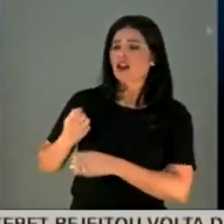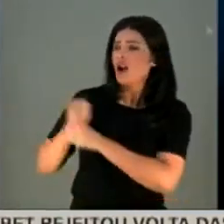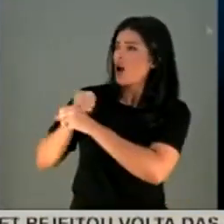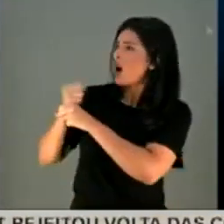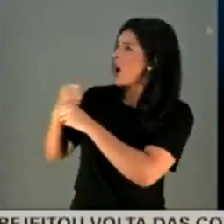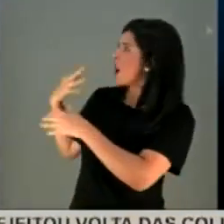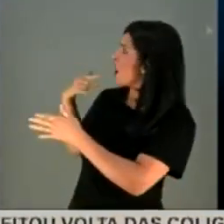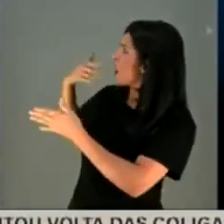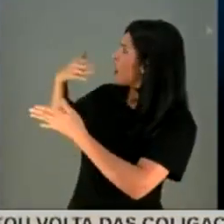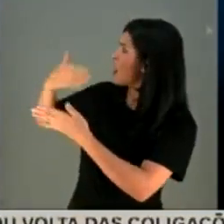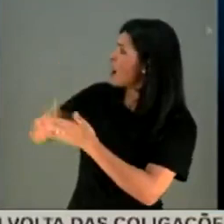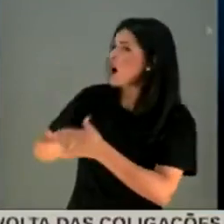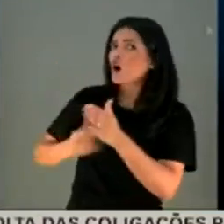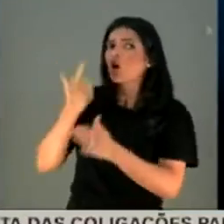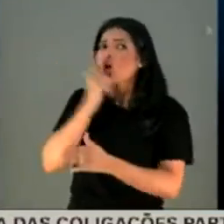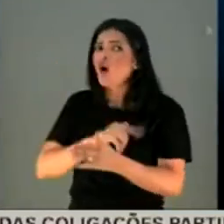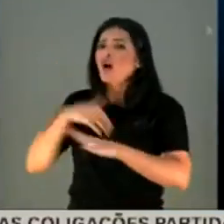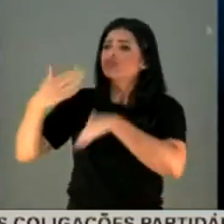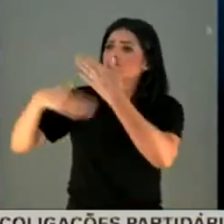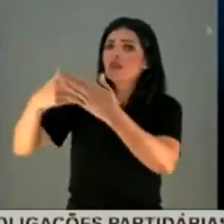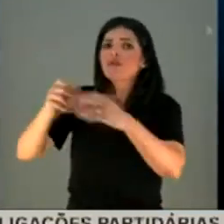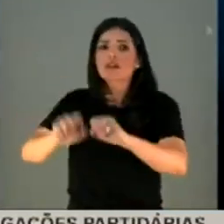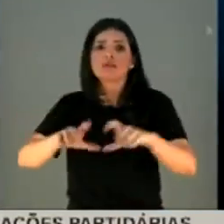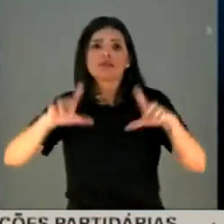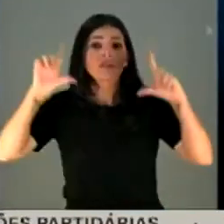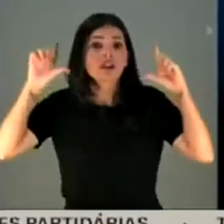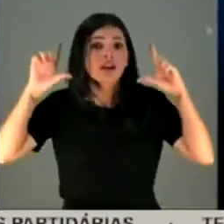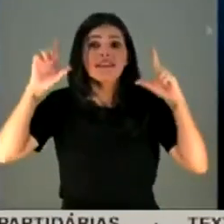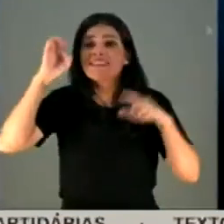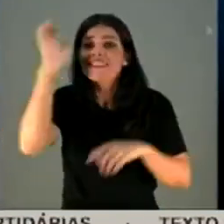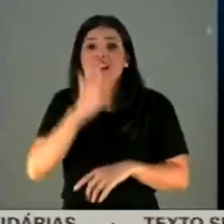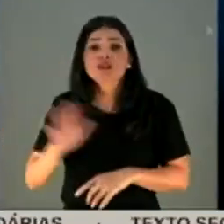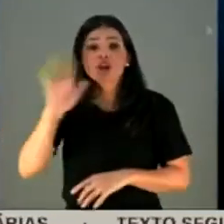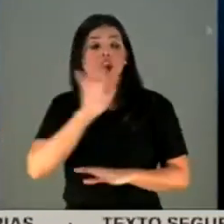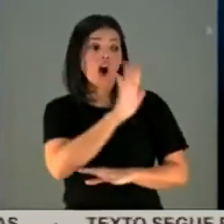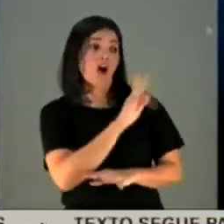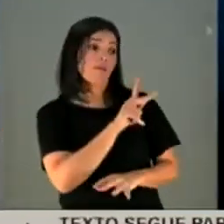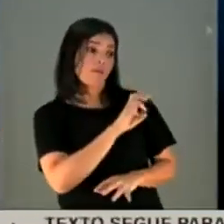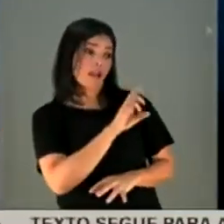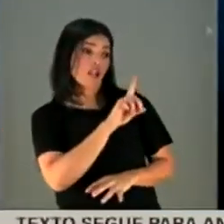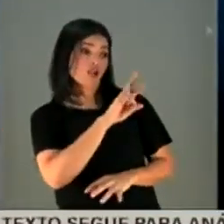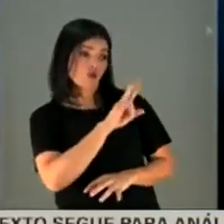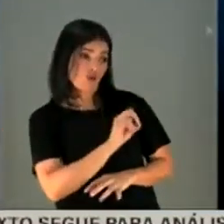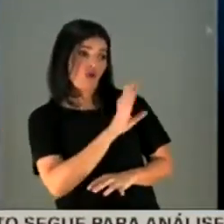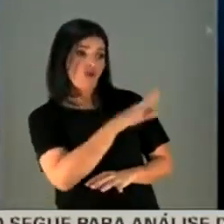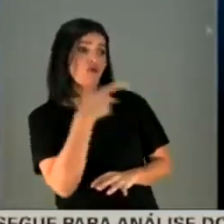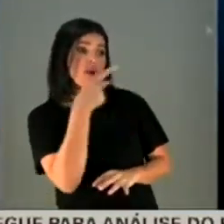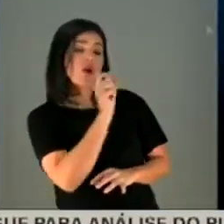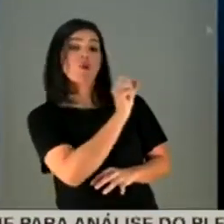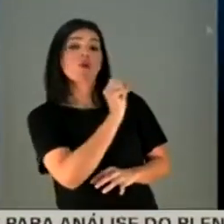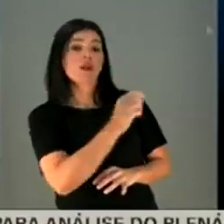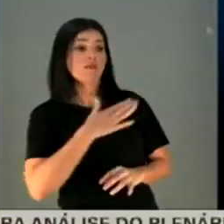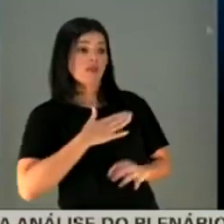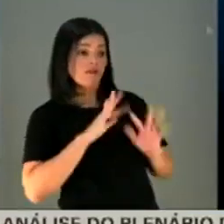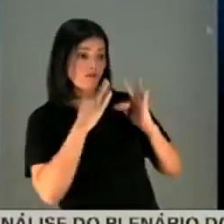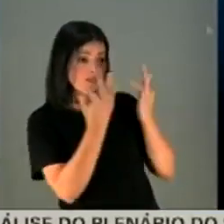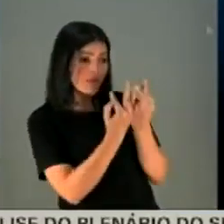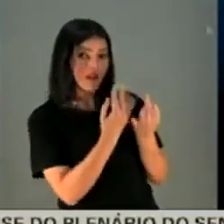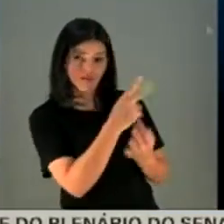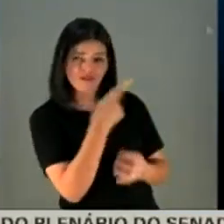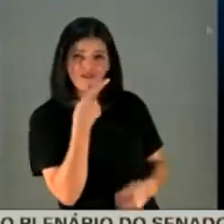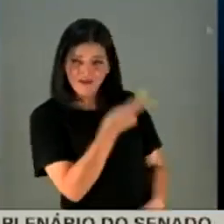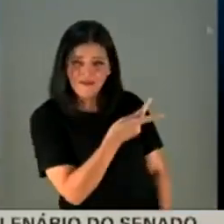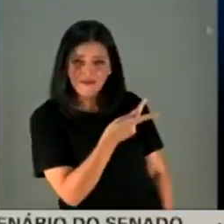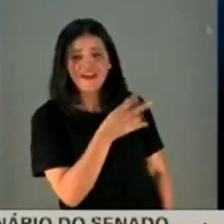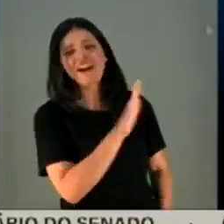hoje, o negócio é o seguinte. Se eu já expus a minha família, como você está